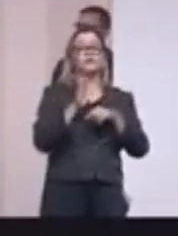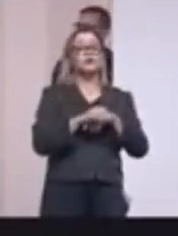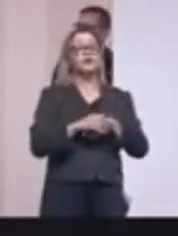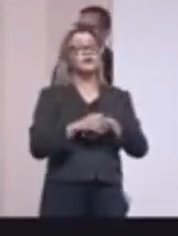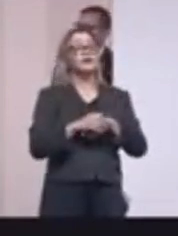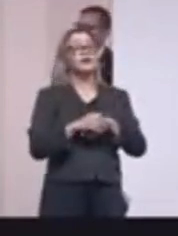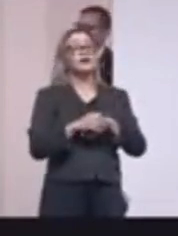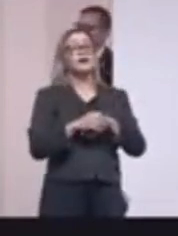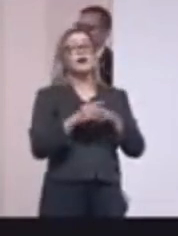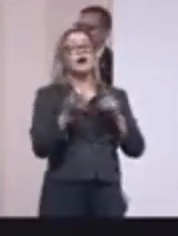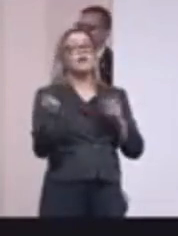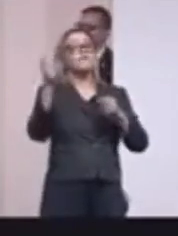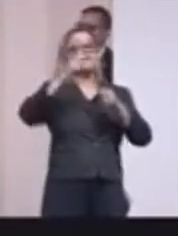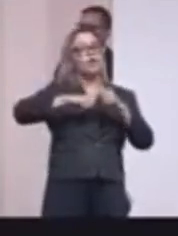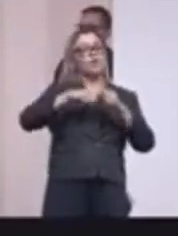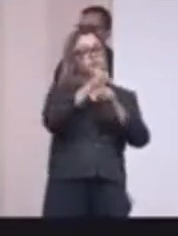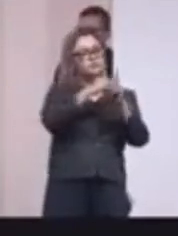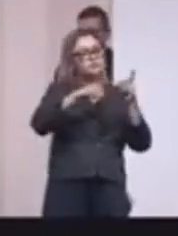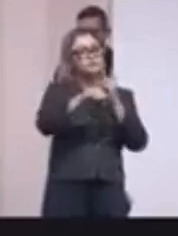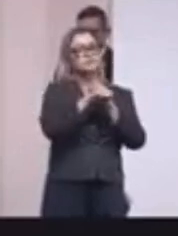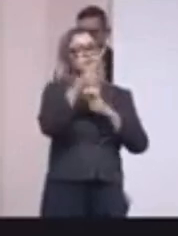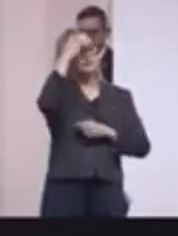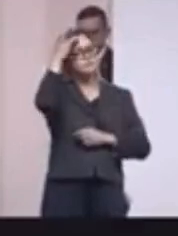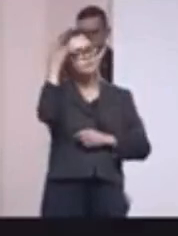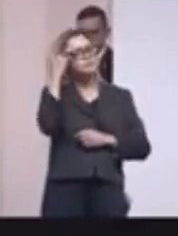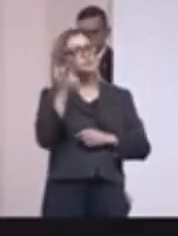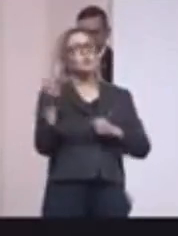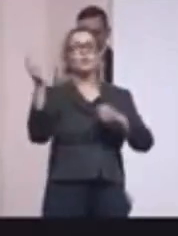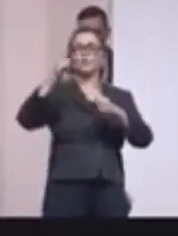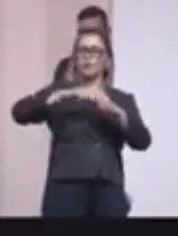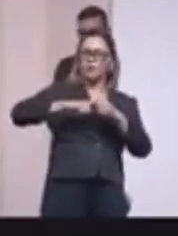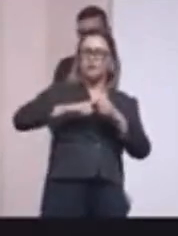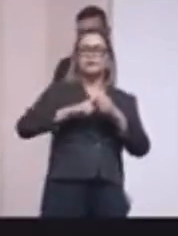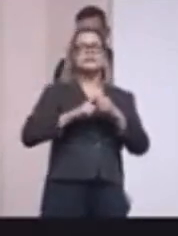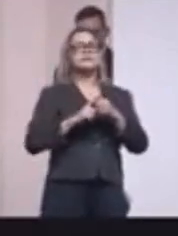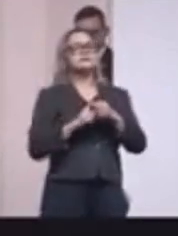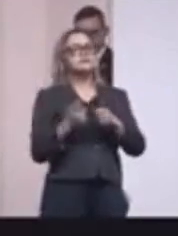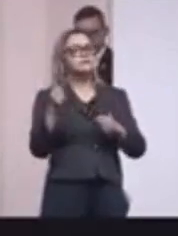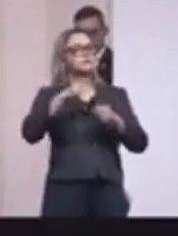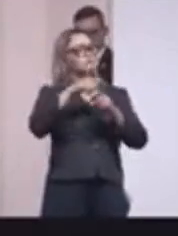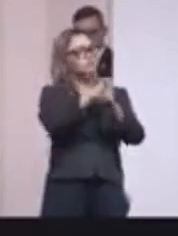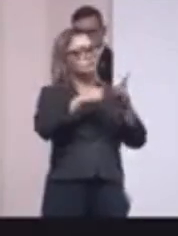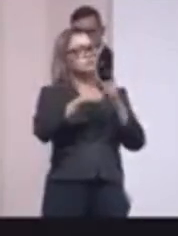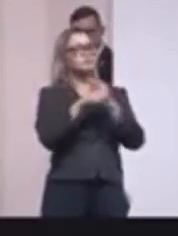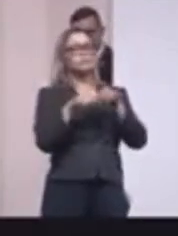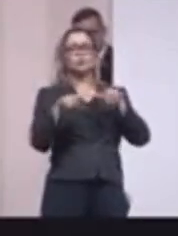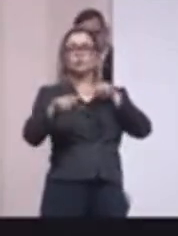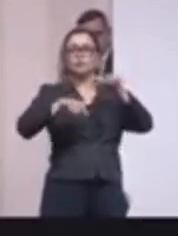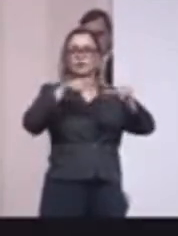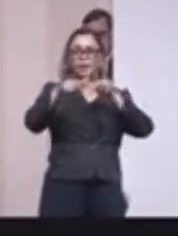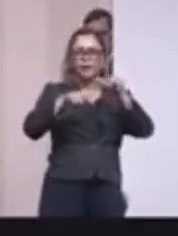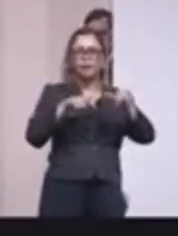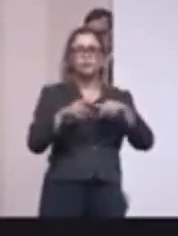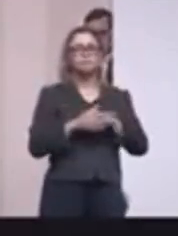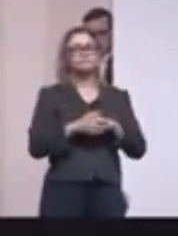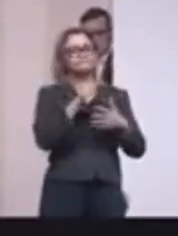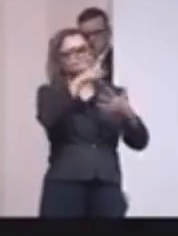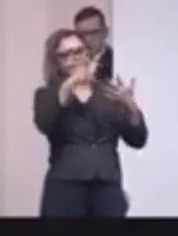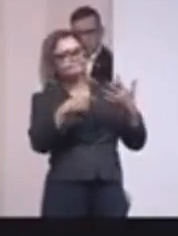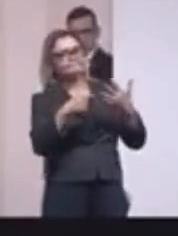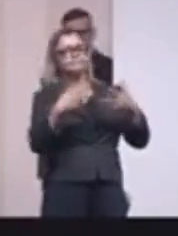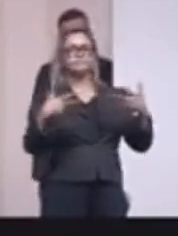ressocialização dessas pessoas, para promover a reinserção no mercado de trabalho, enfim,